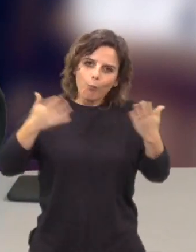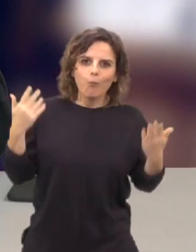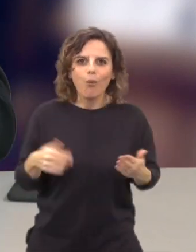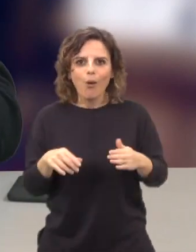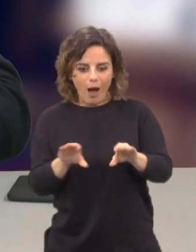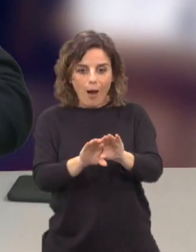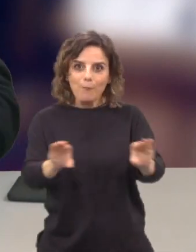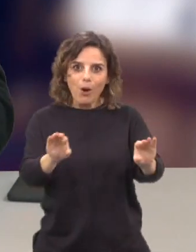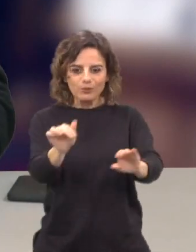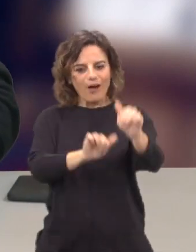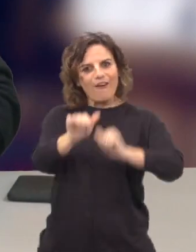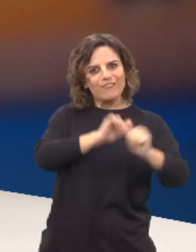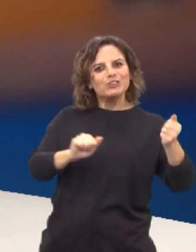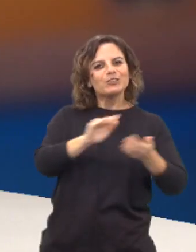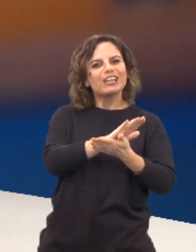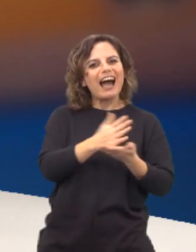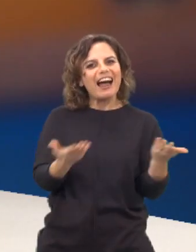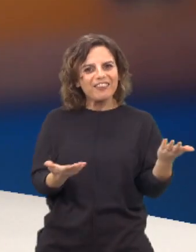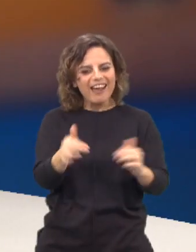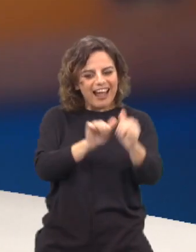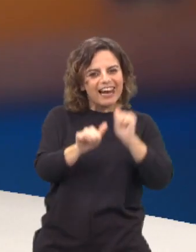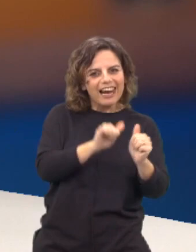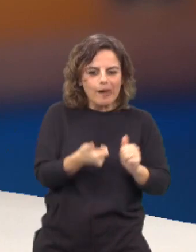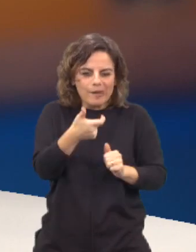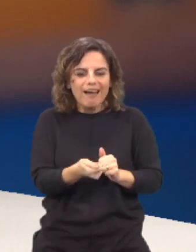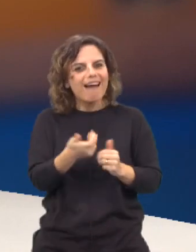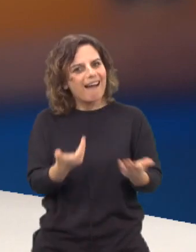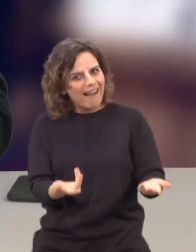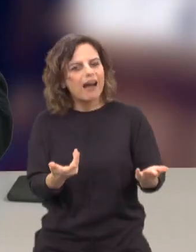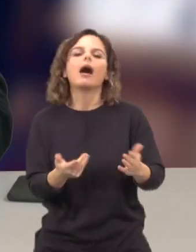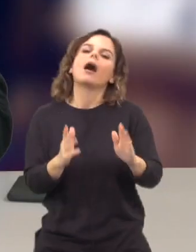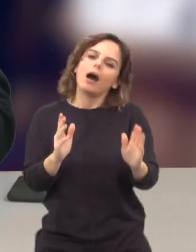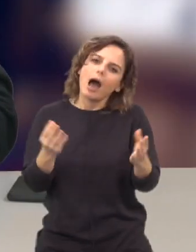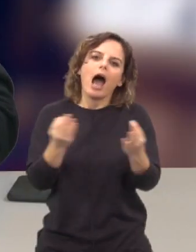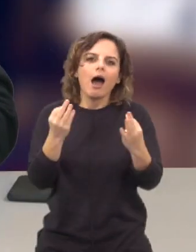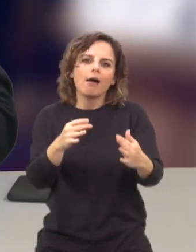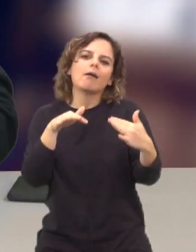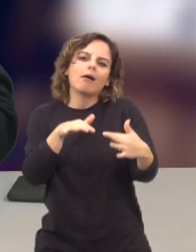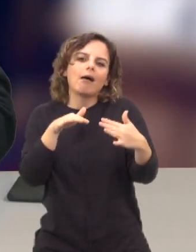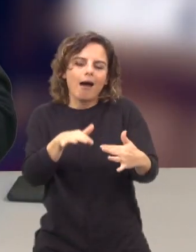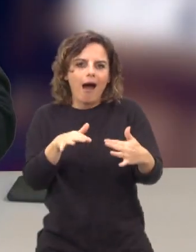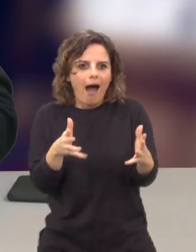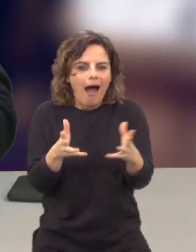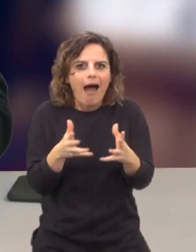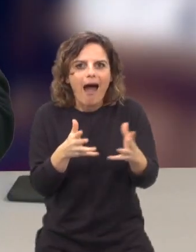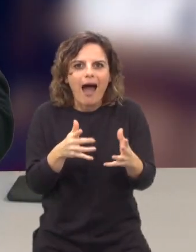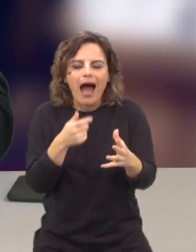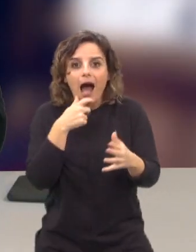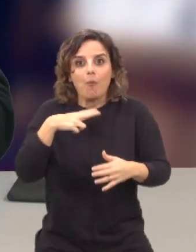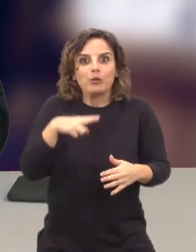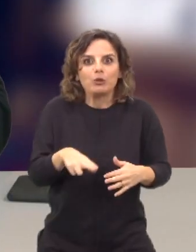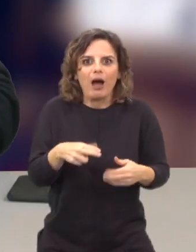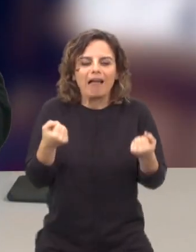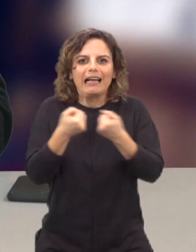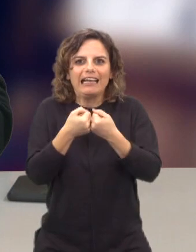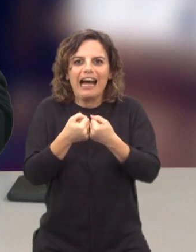e agora vou ver o jornal. Não preciso estar a horas para ver. Enfim, acredito, para um jogo de futebol que não se possa resistir se for a equipa